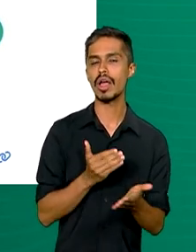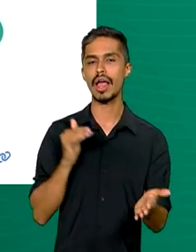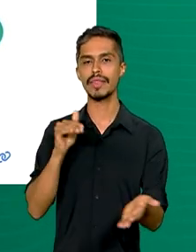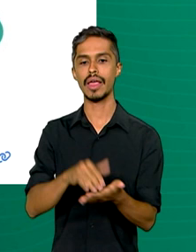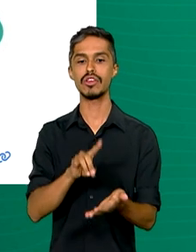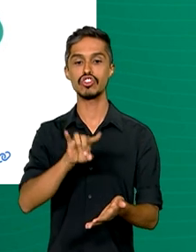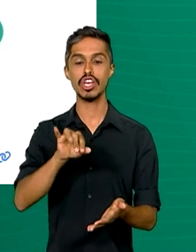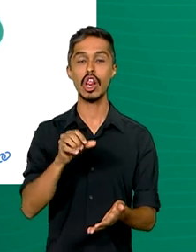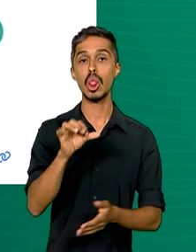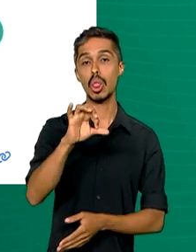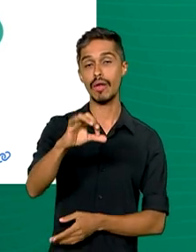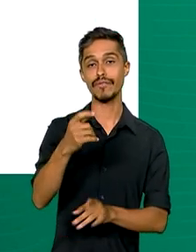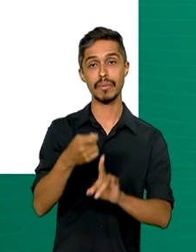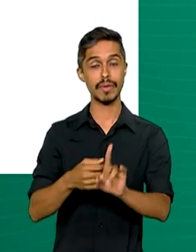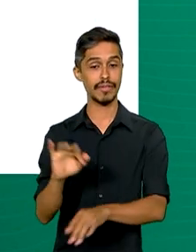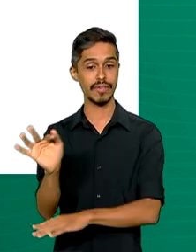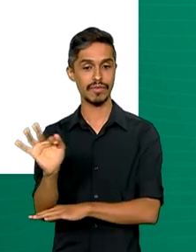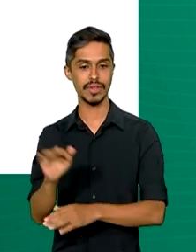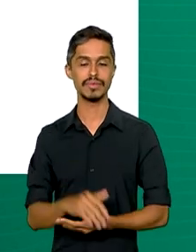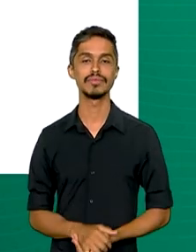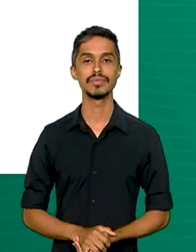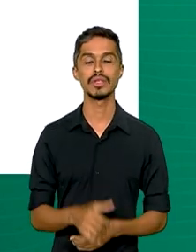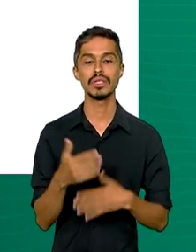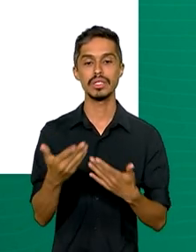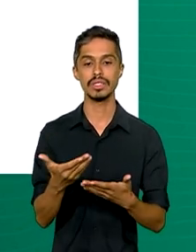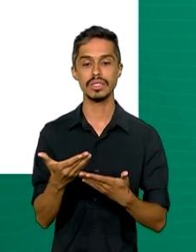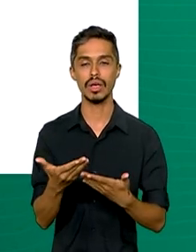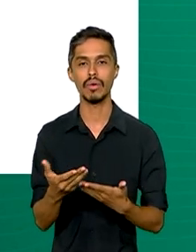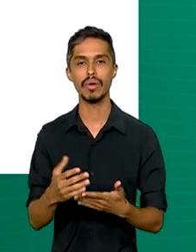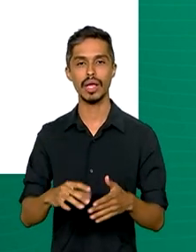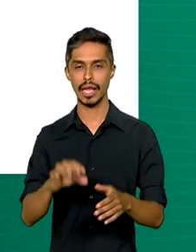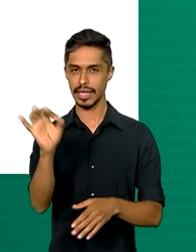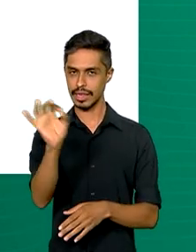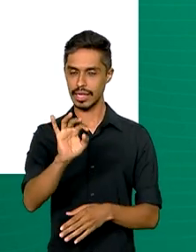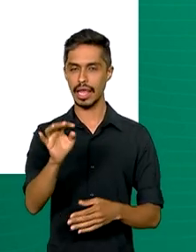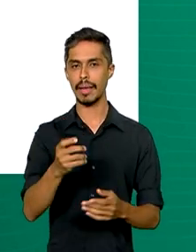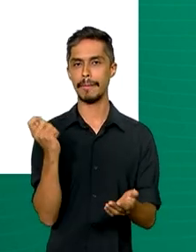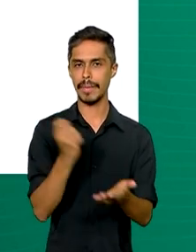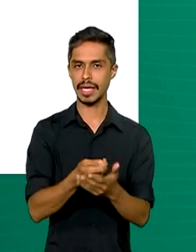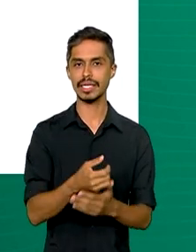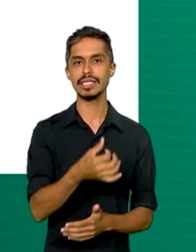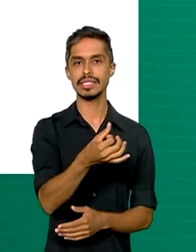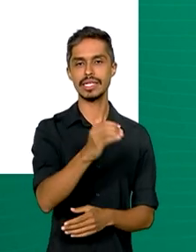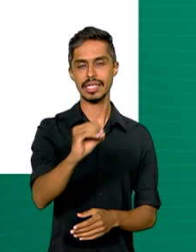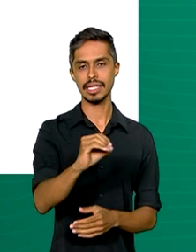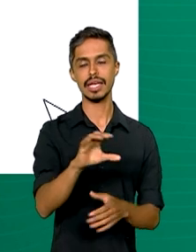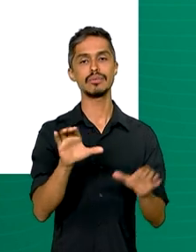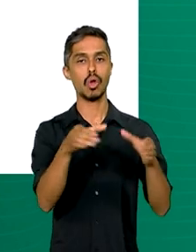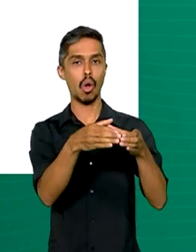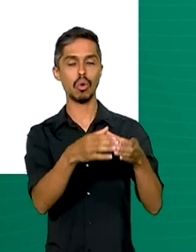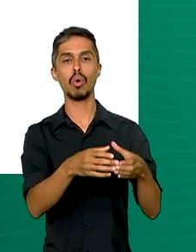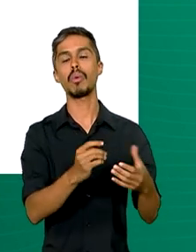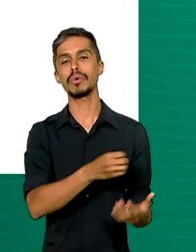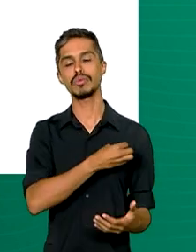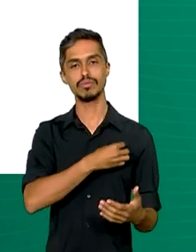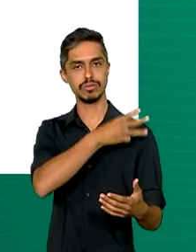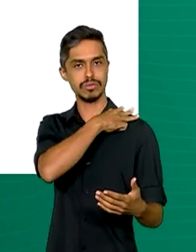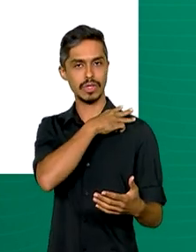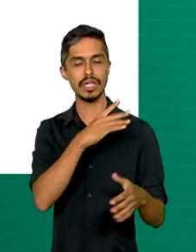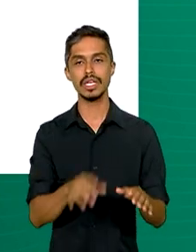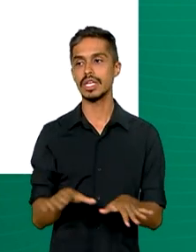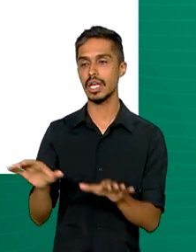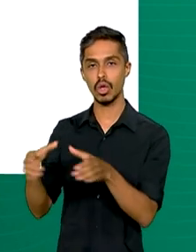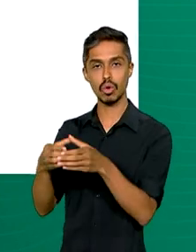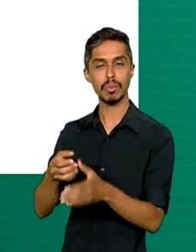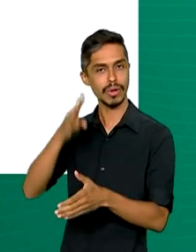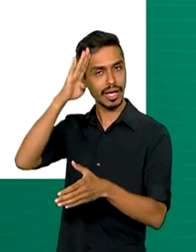até o dia 9 de fevereiro. A taxa é de R$ 60,00 para o nível médio e R$ 90,00 para o nível superior.